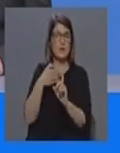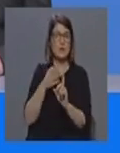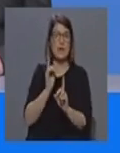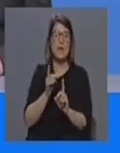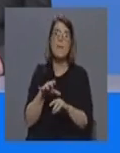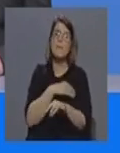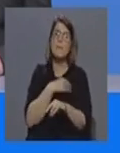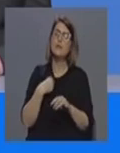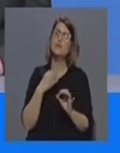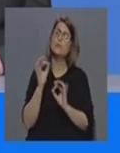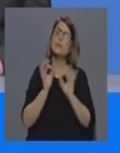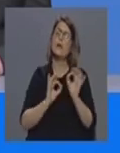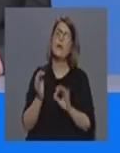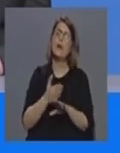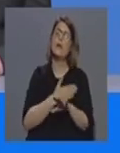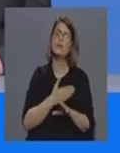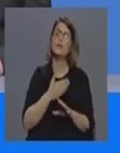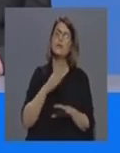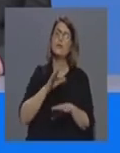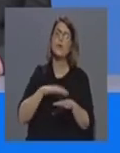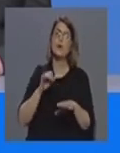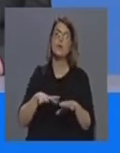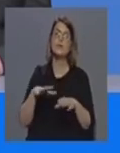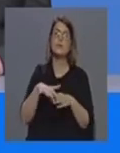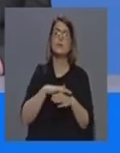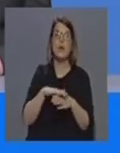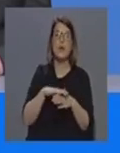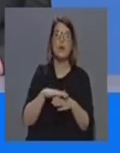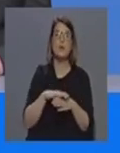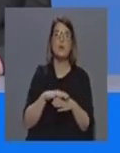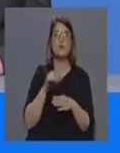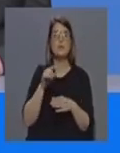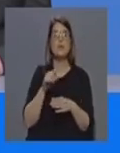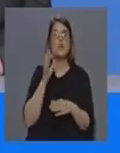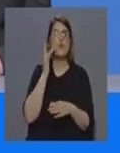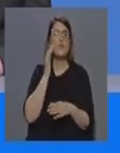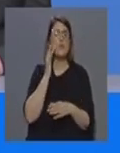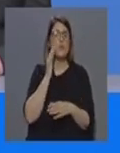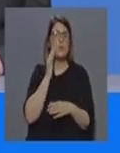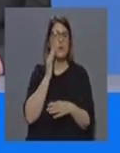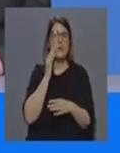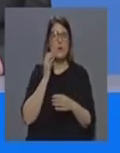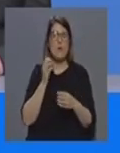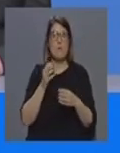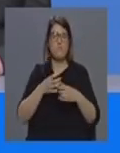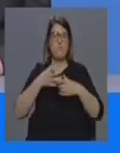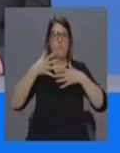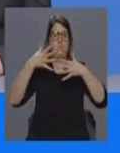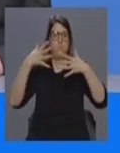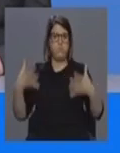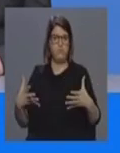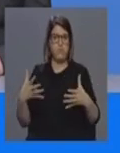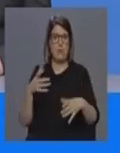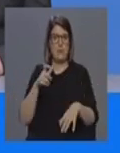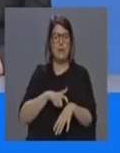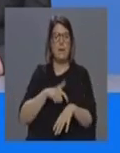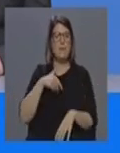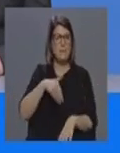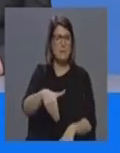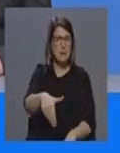preparados para lidar com um eventual número de casos elevado que possa surgir nos próximos dias?